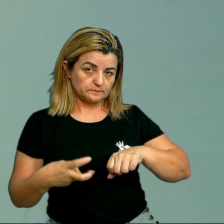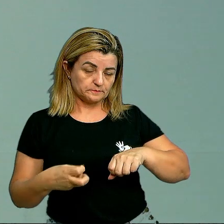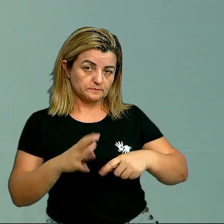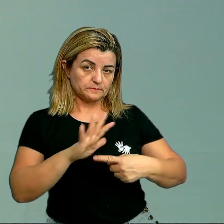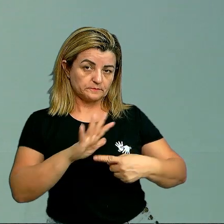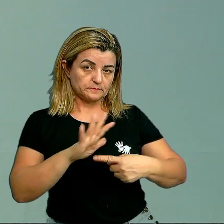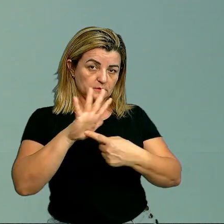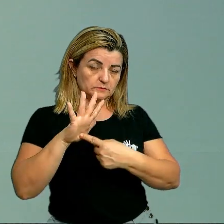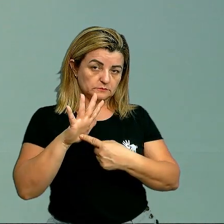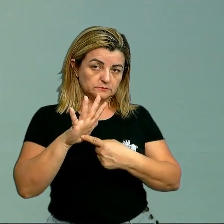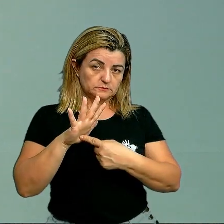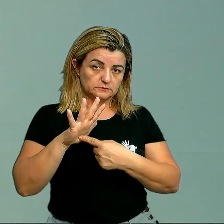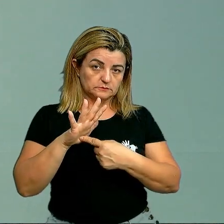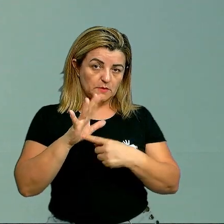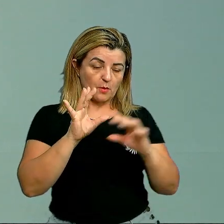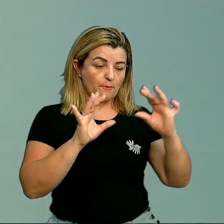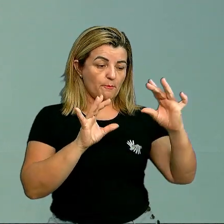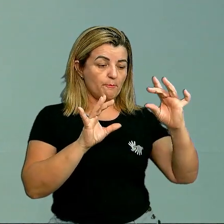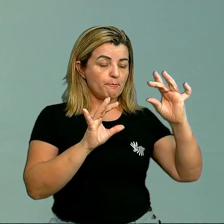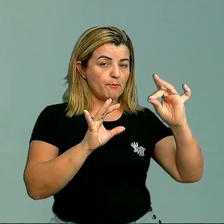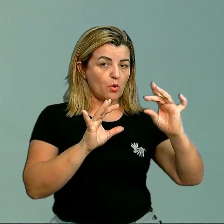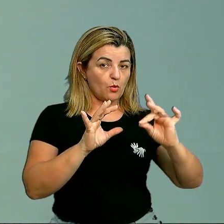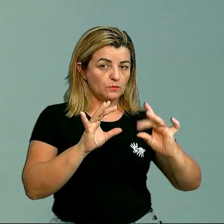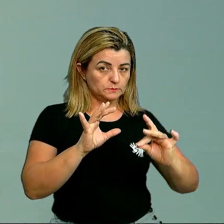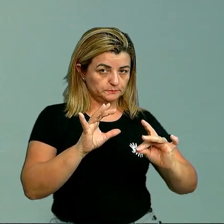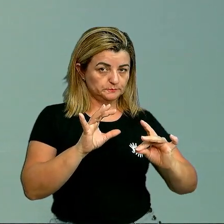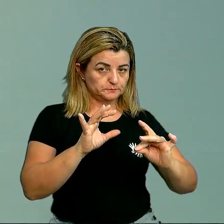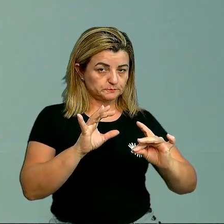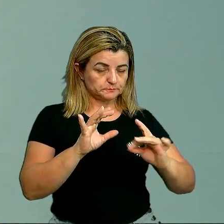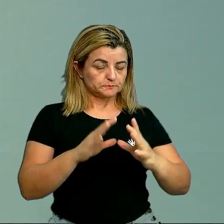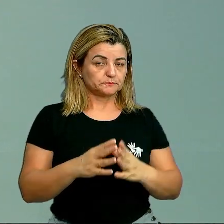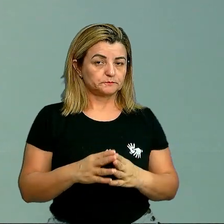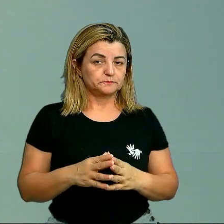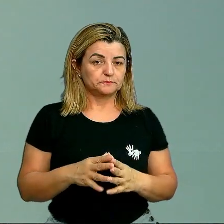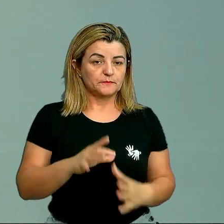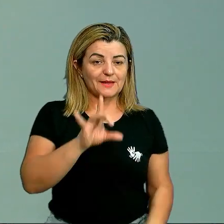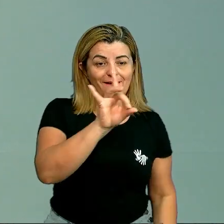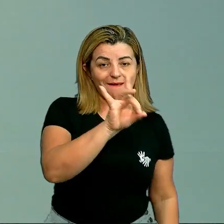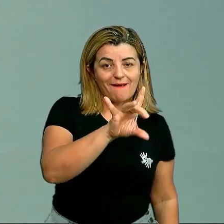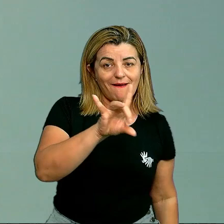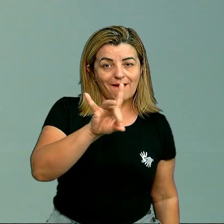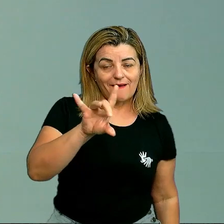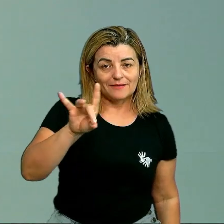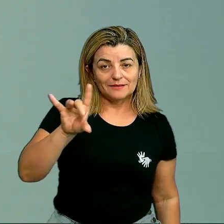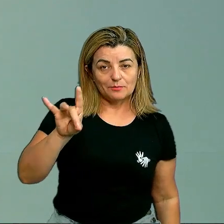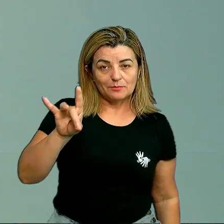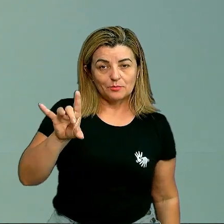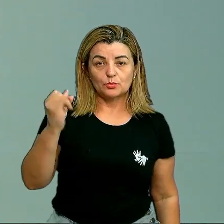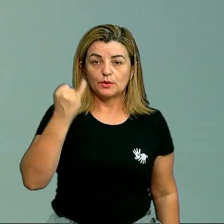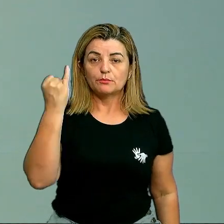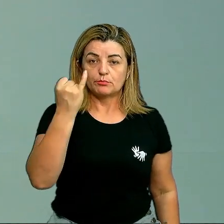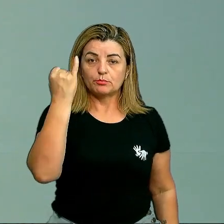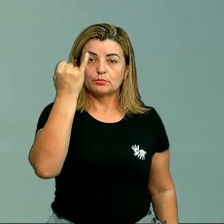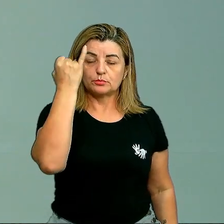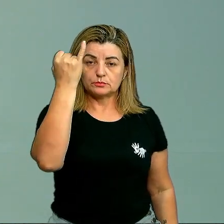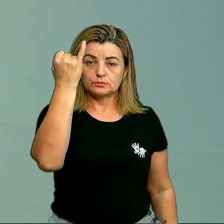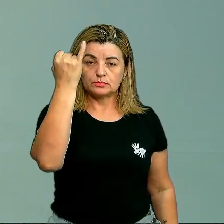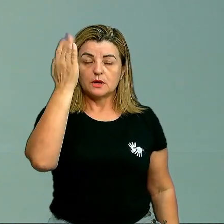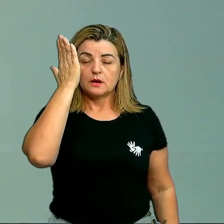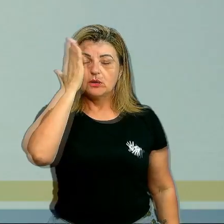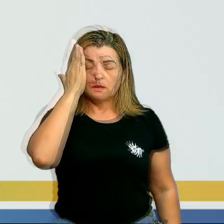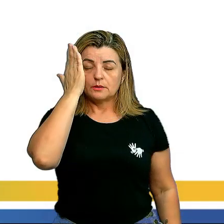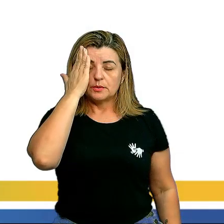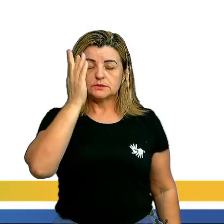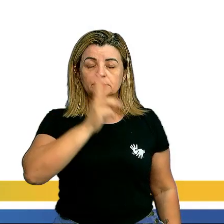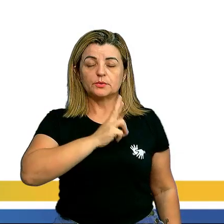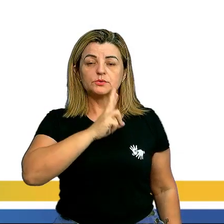os pontos por algarismo romano. Tudo bem? Então, cada ponto desse é essencial para a gente saber o